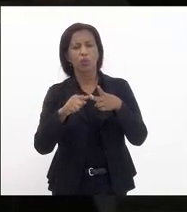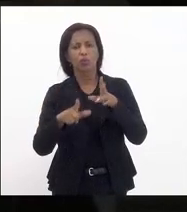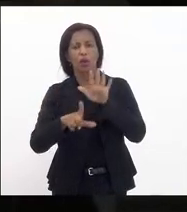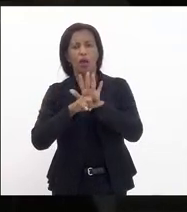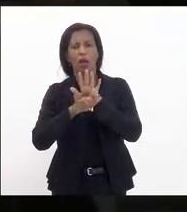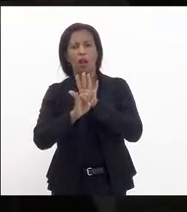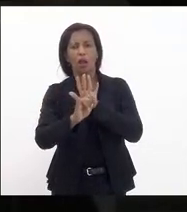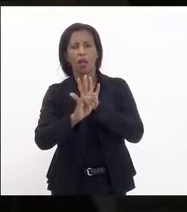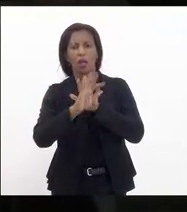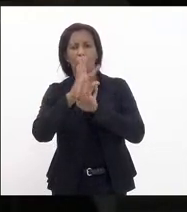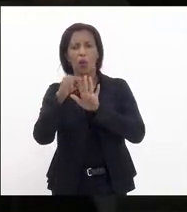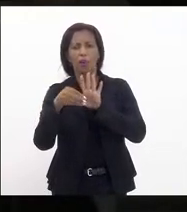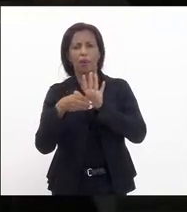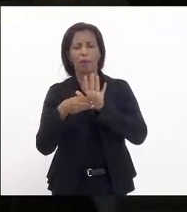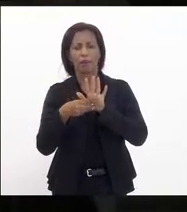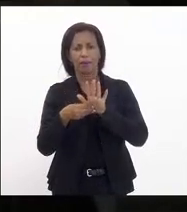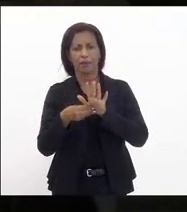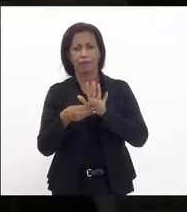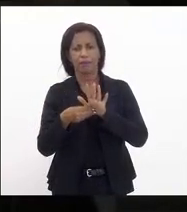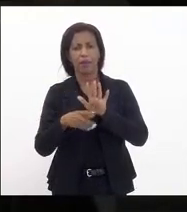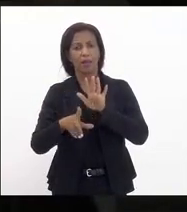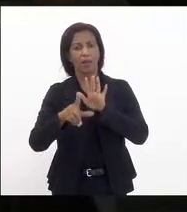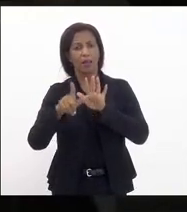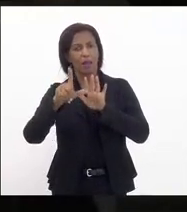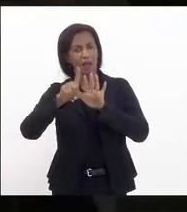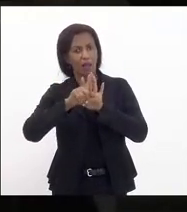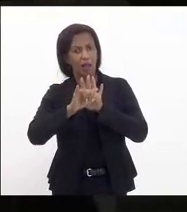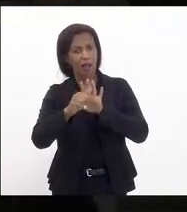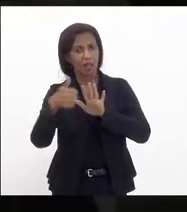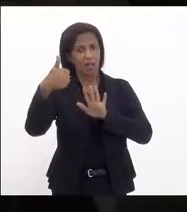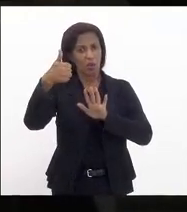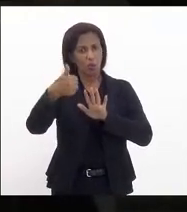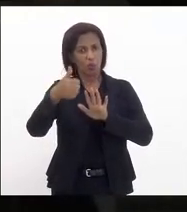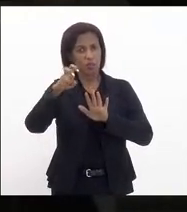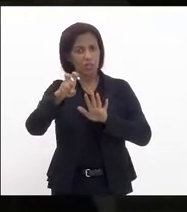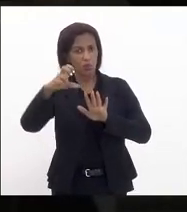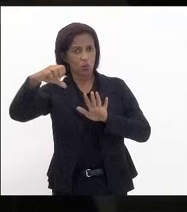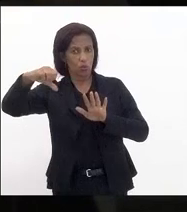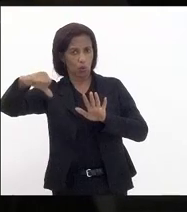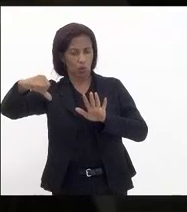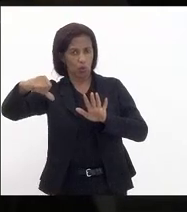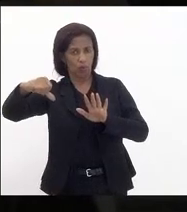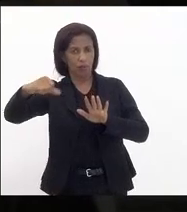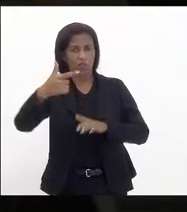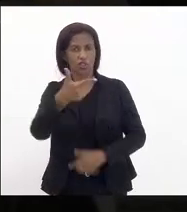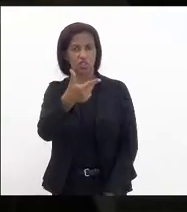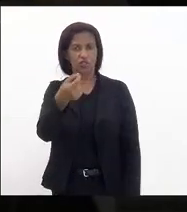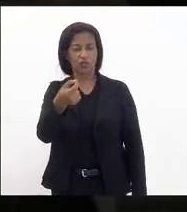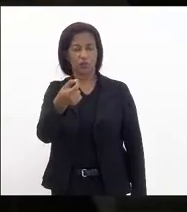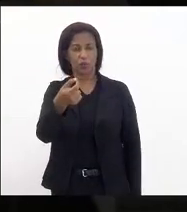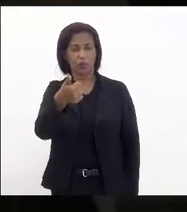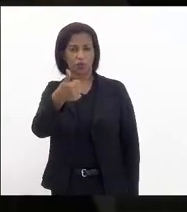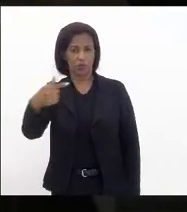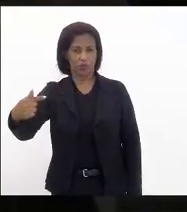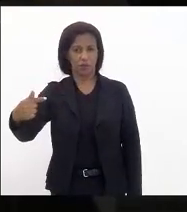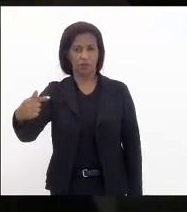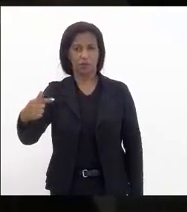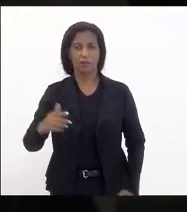complementares federais a lei complementar 159 de 2017